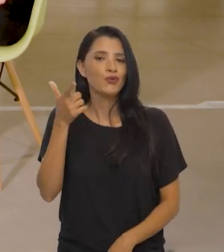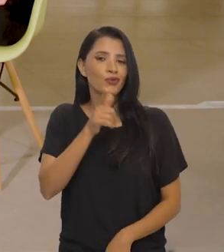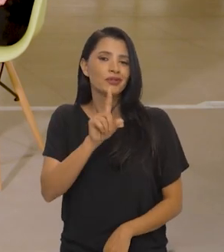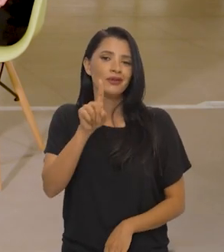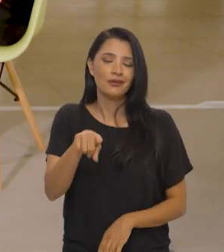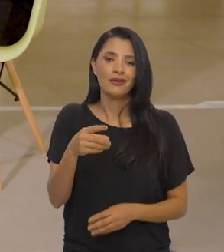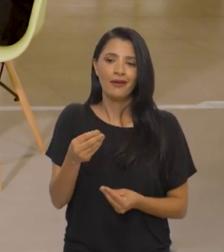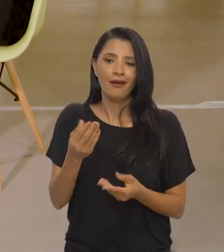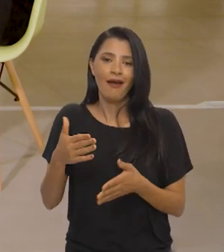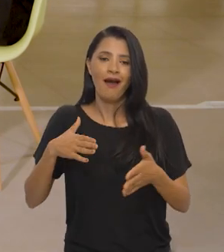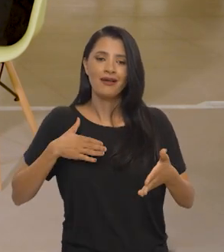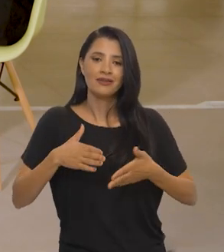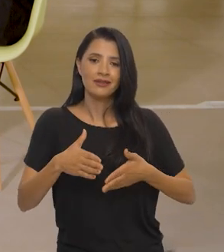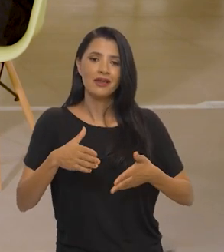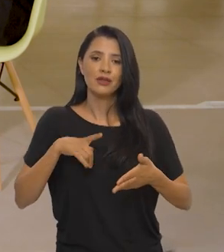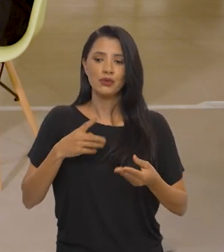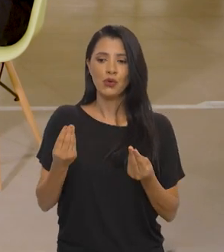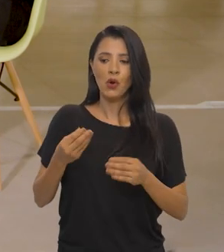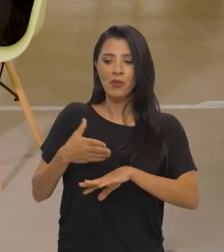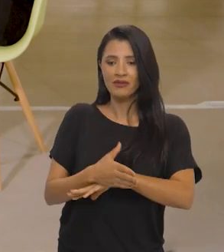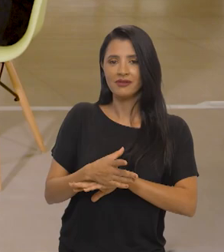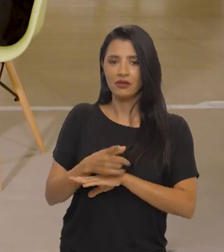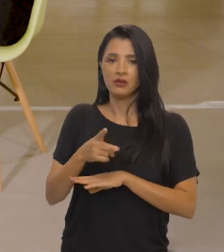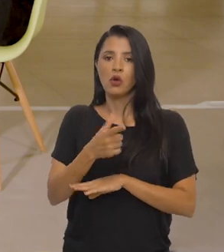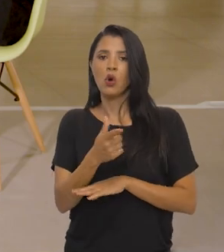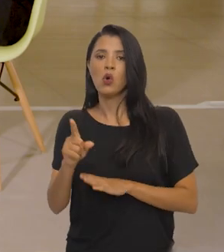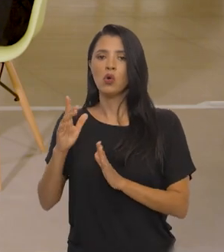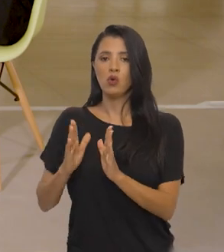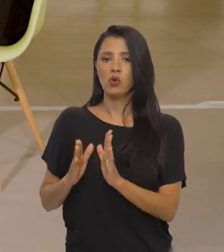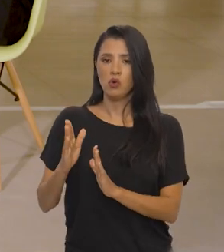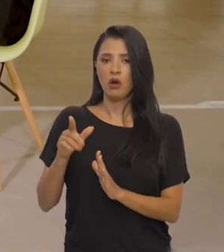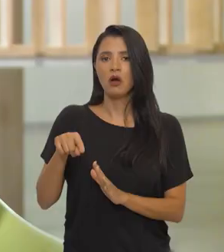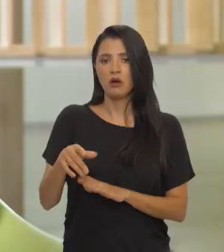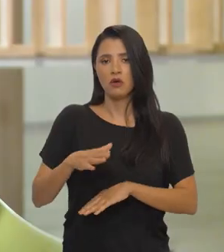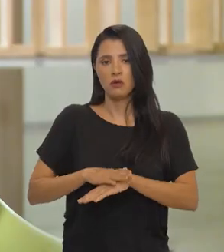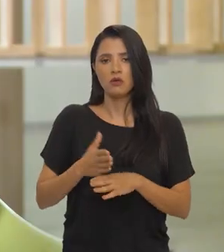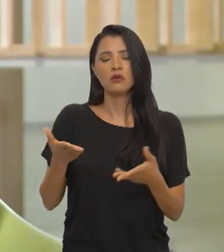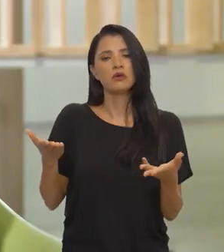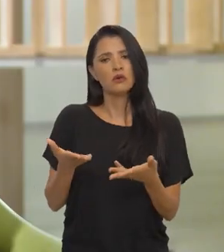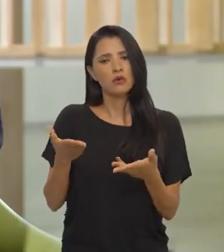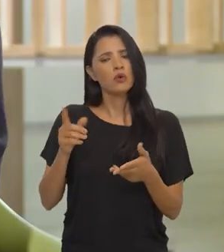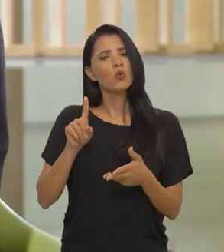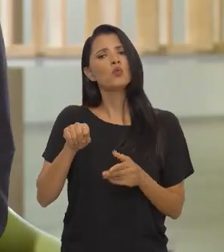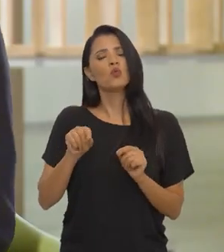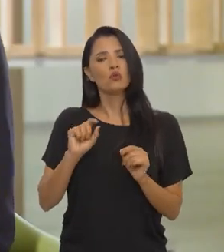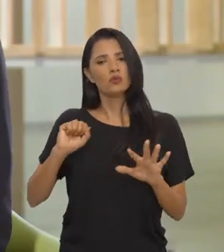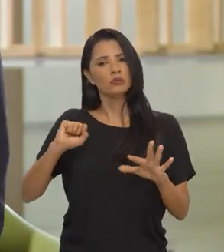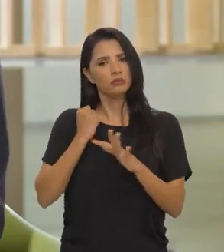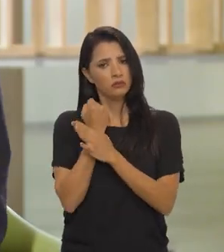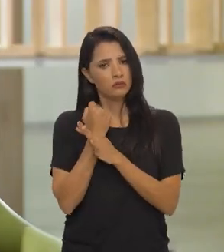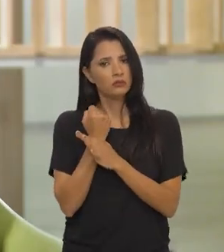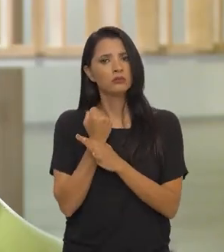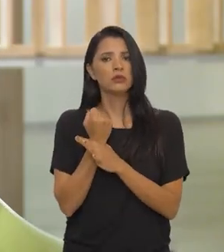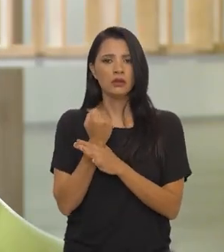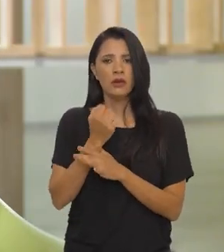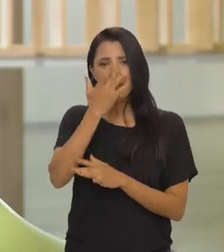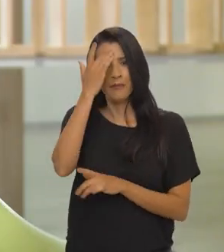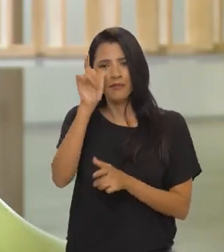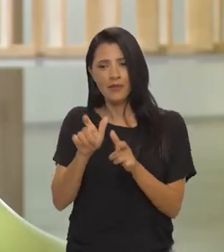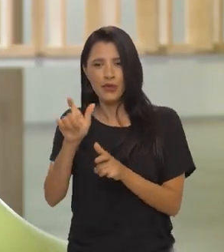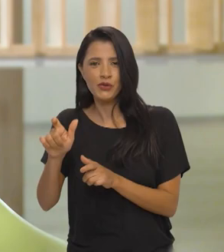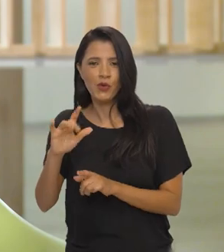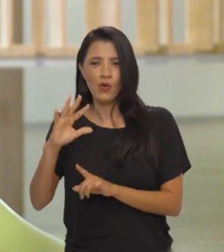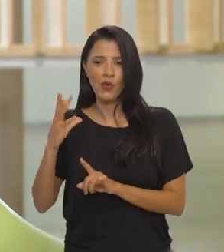vezes, nós não conseguimos é dar acesso. A gente está numa outra etapa que é garantir